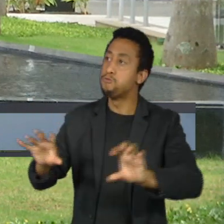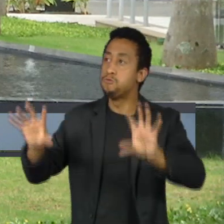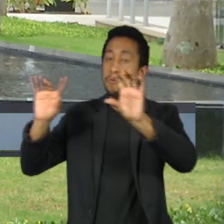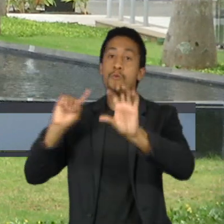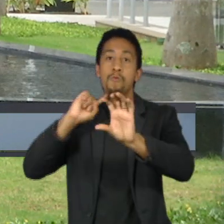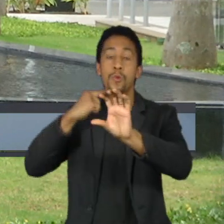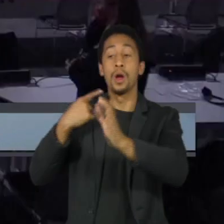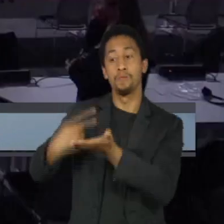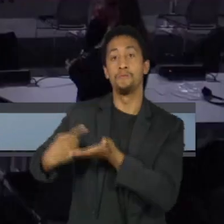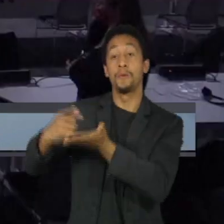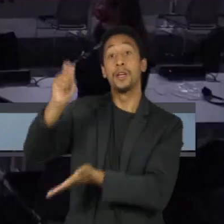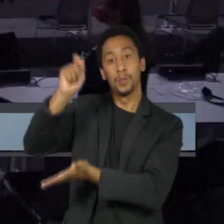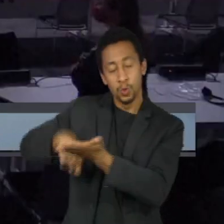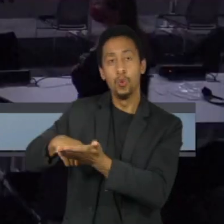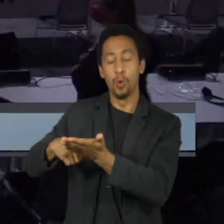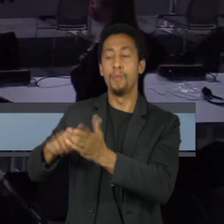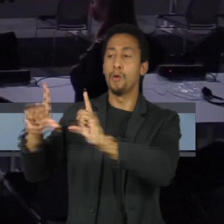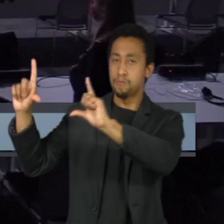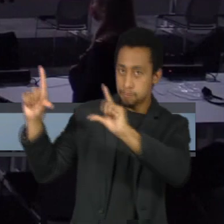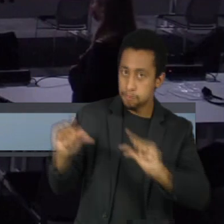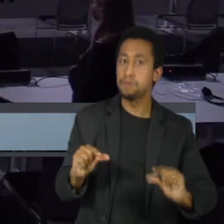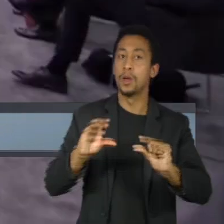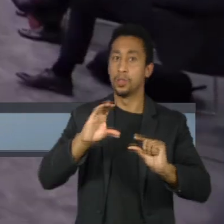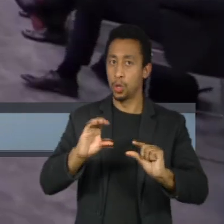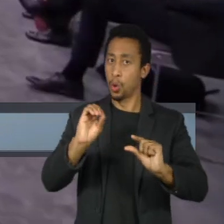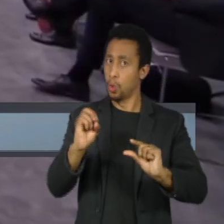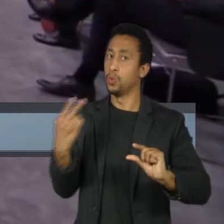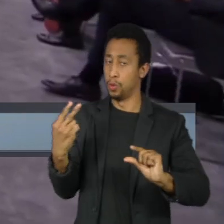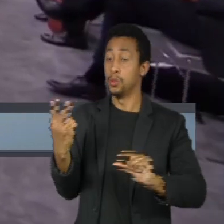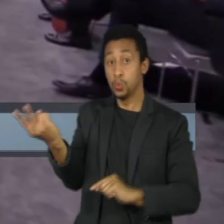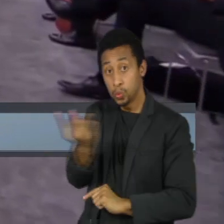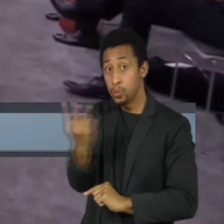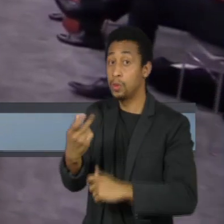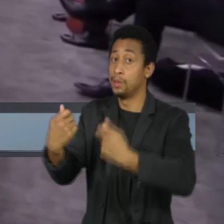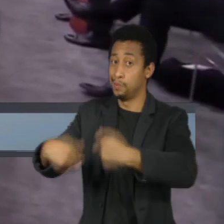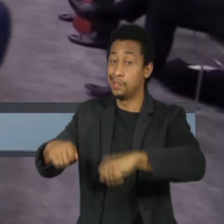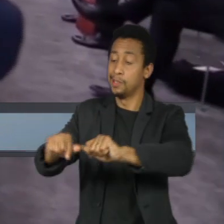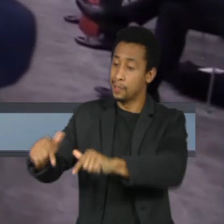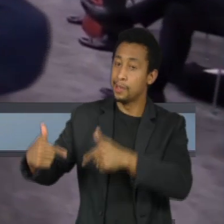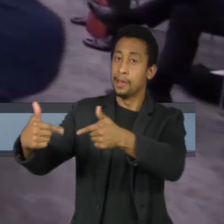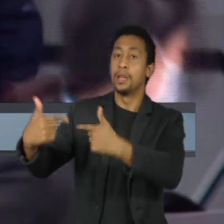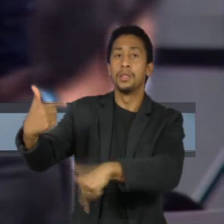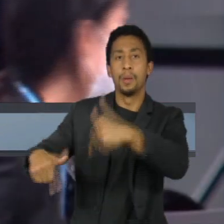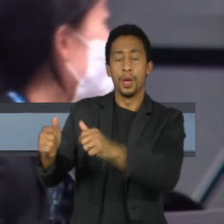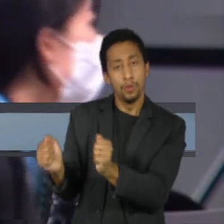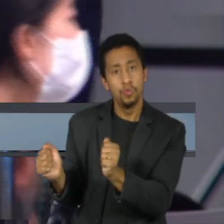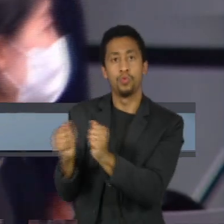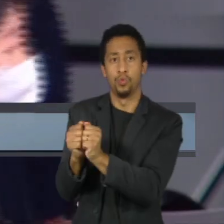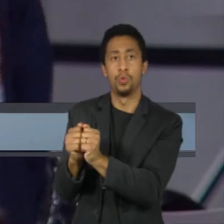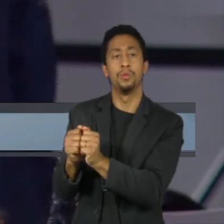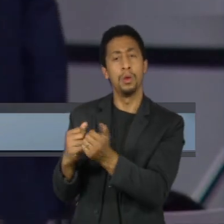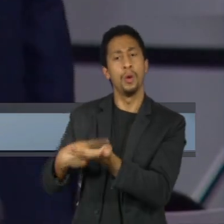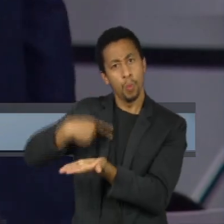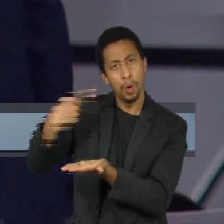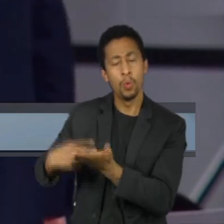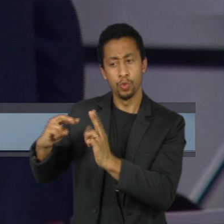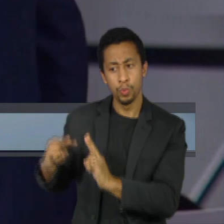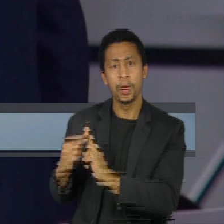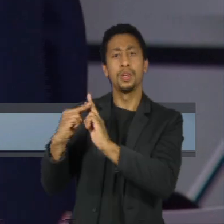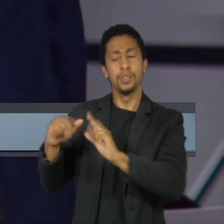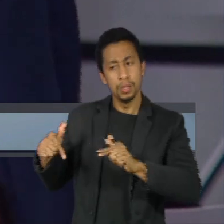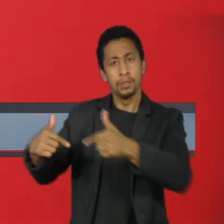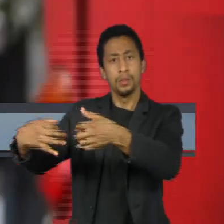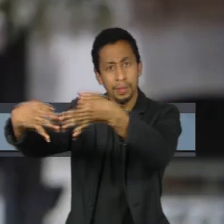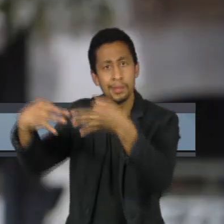emissões de poluentes. A ideia é que as duas nações trabalhem juntas para a implementação efetiva do Acordo de Paris, que prevê a